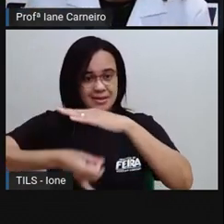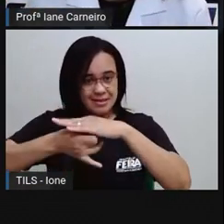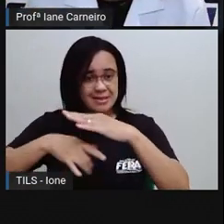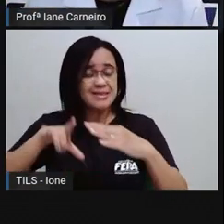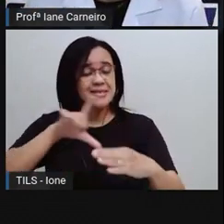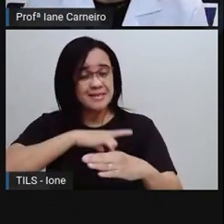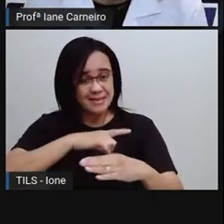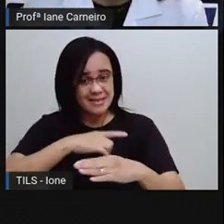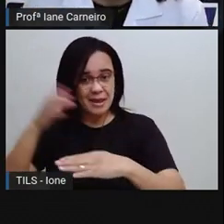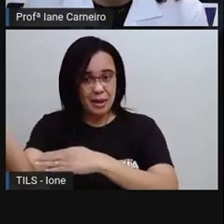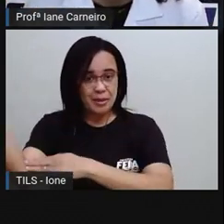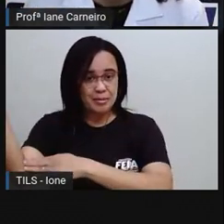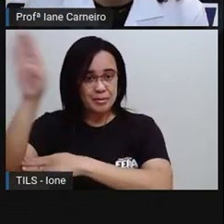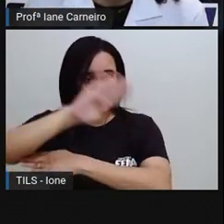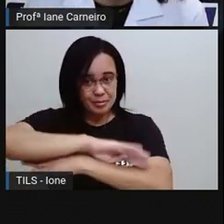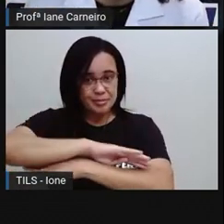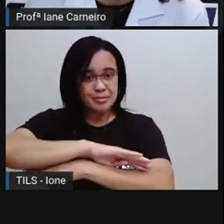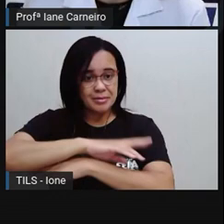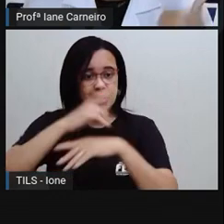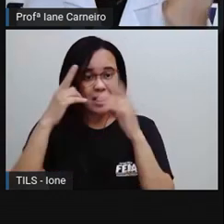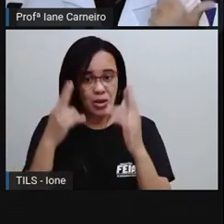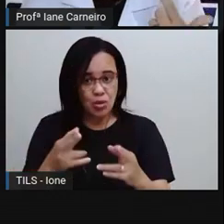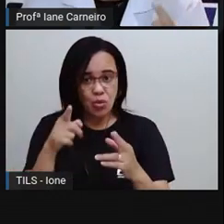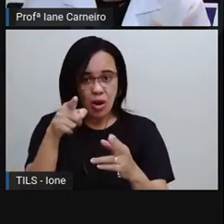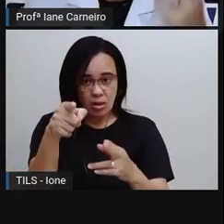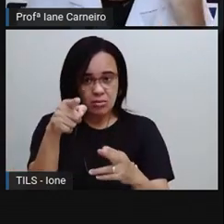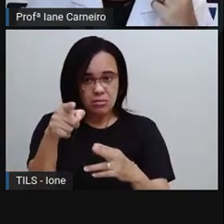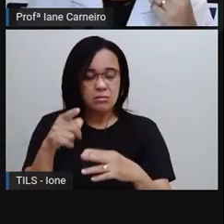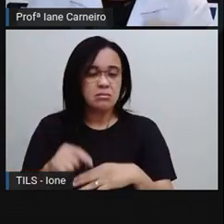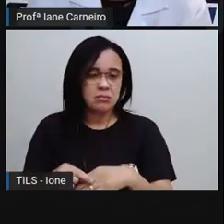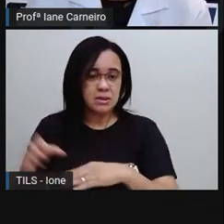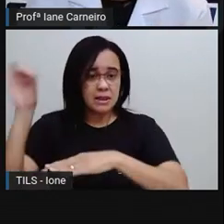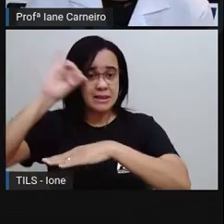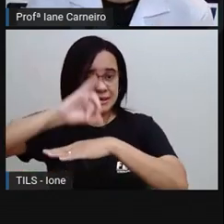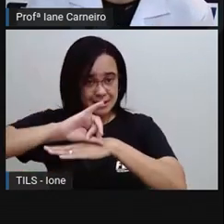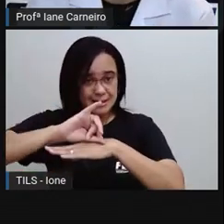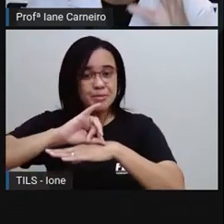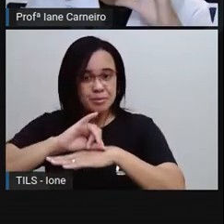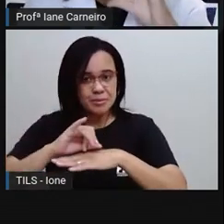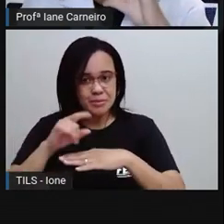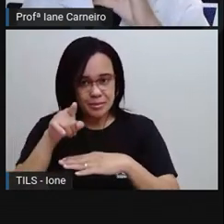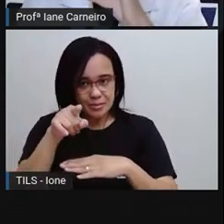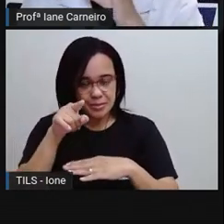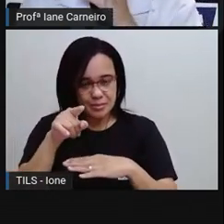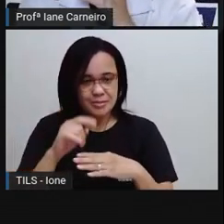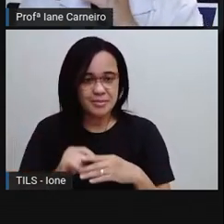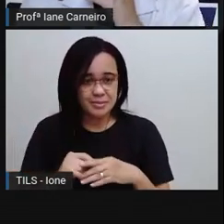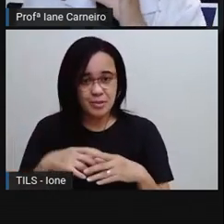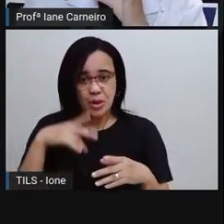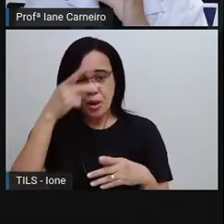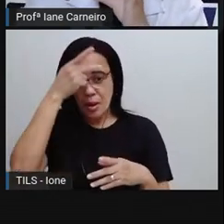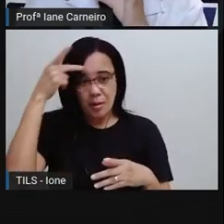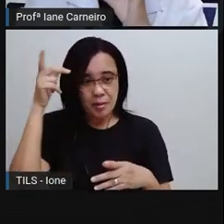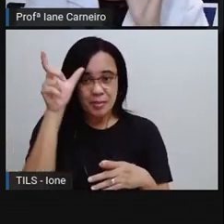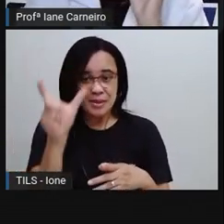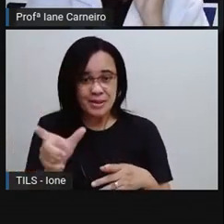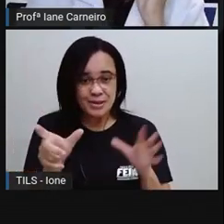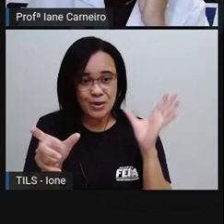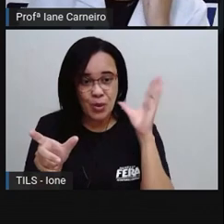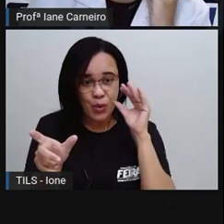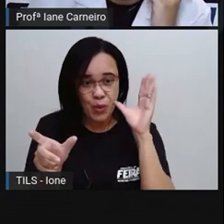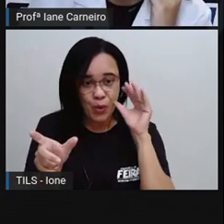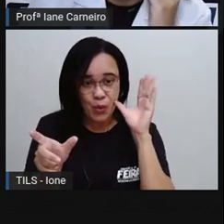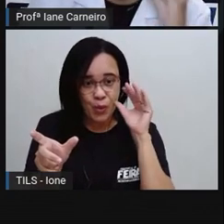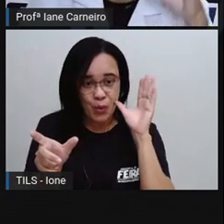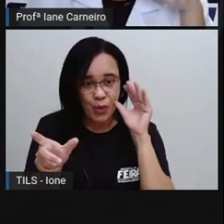sacada, né? E aí, aqui tem o desenho que a Pró colocou pra ajudar vocês a entenderem, né? Tem uma pessoa ali, ó, curiando, como